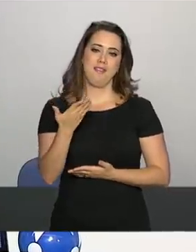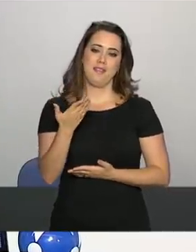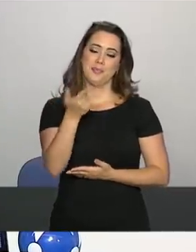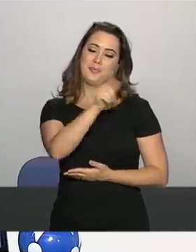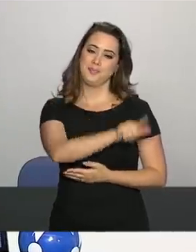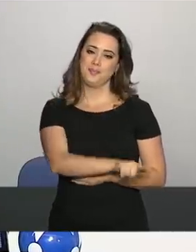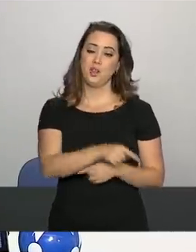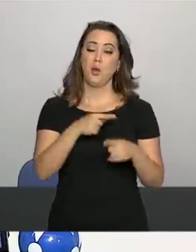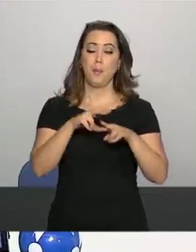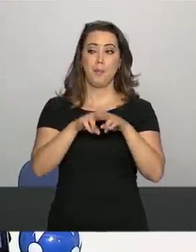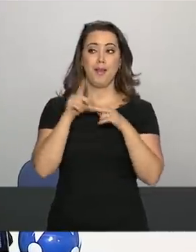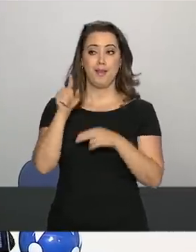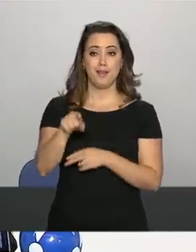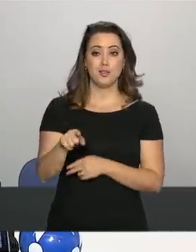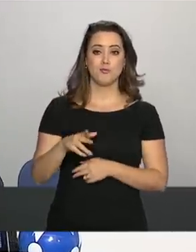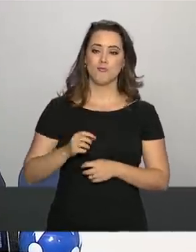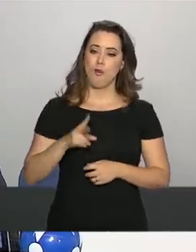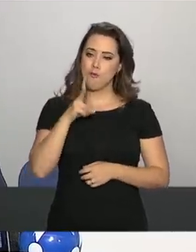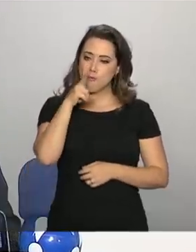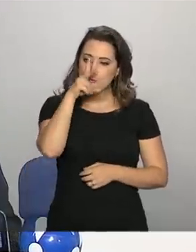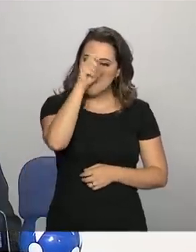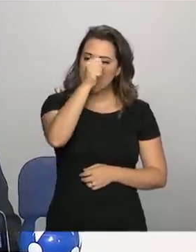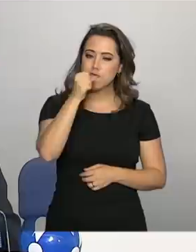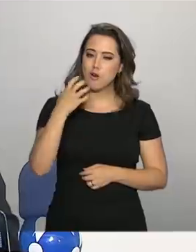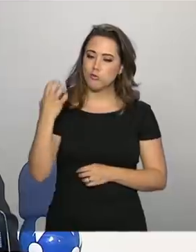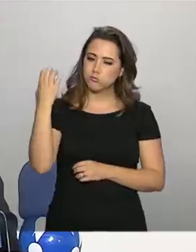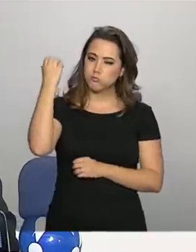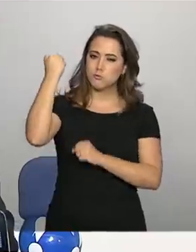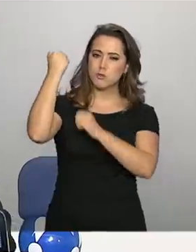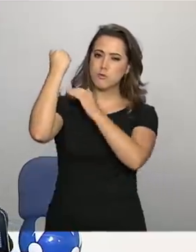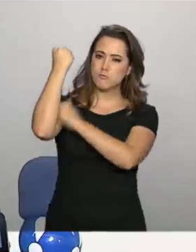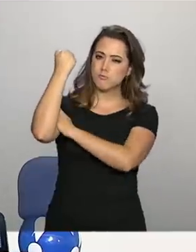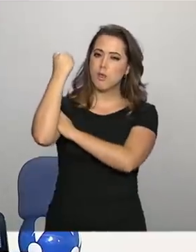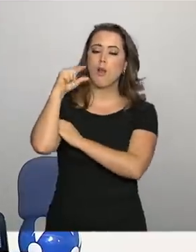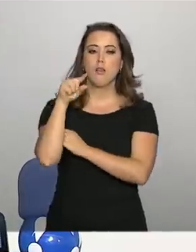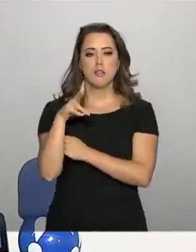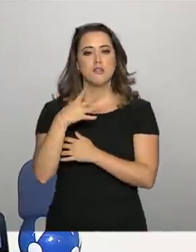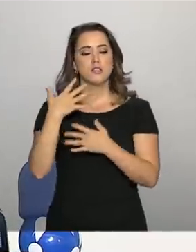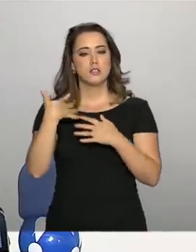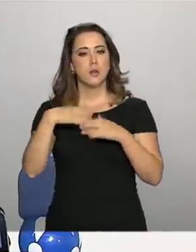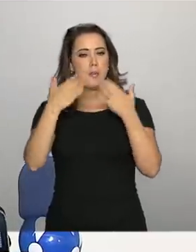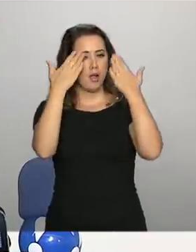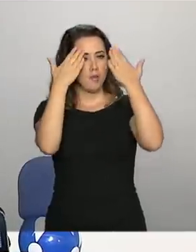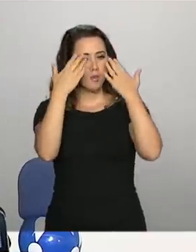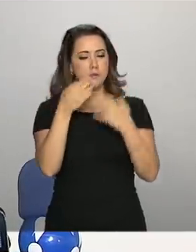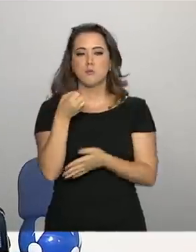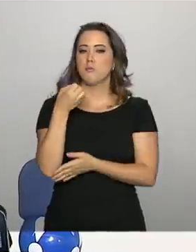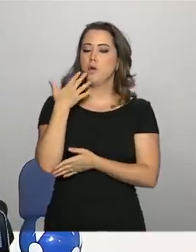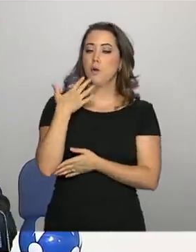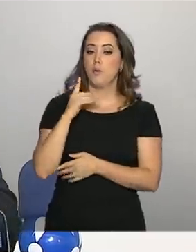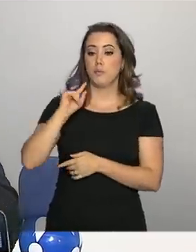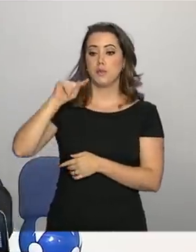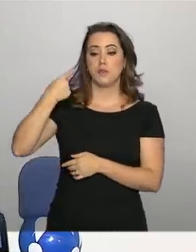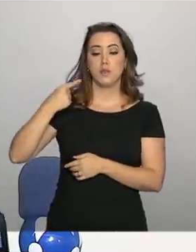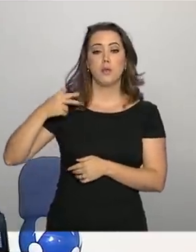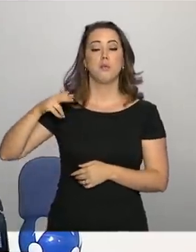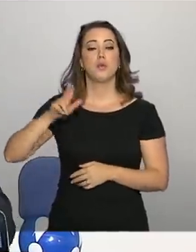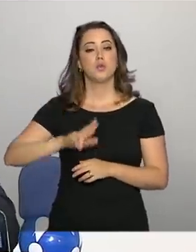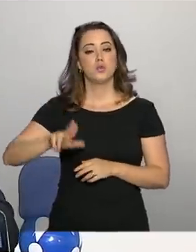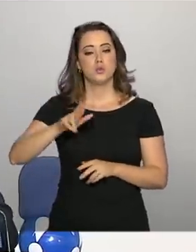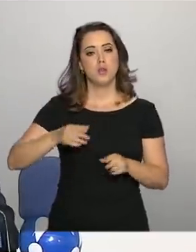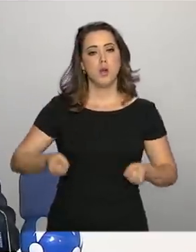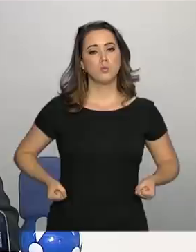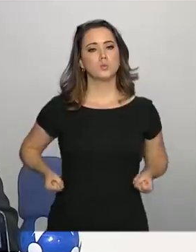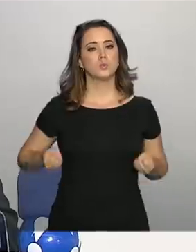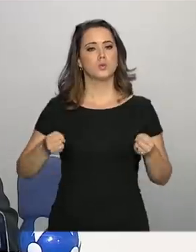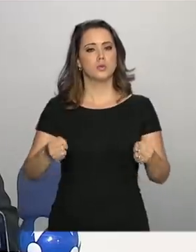pela sua disposição, pela sua fortaleza física e emocional. E após utilizar-se